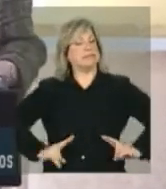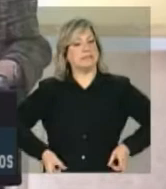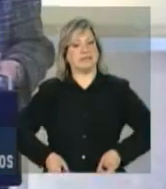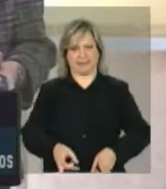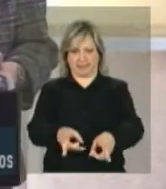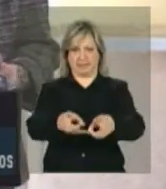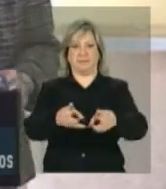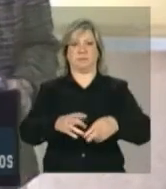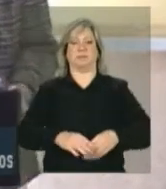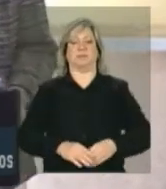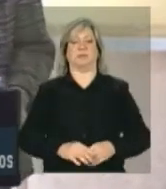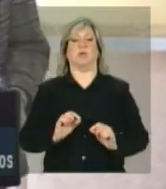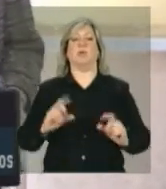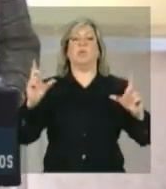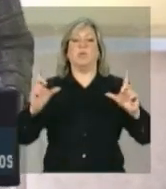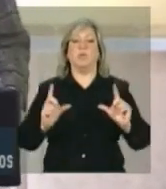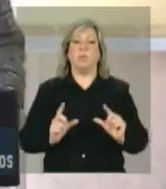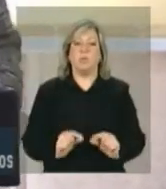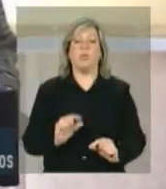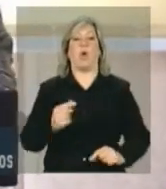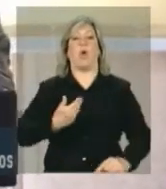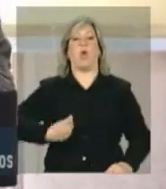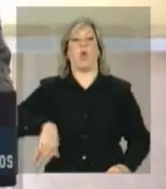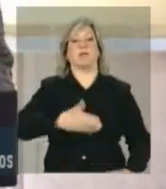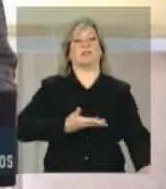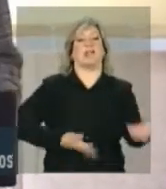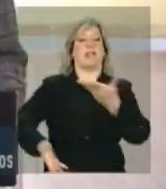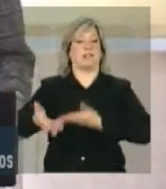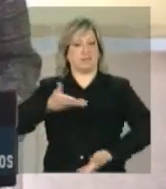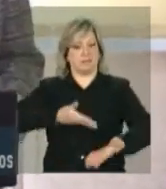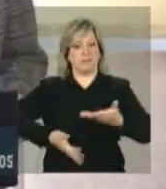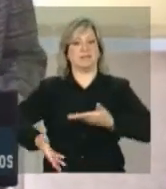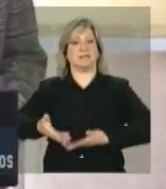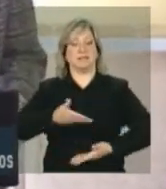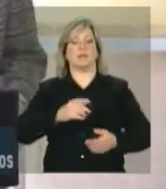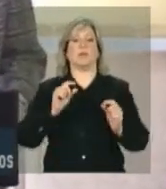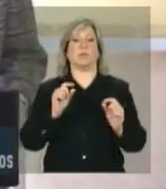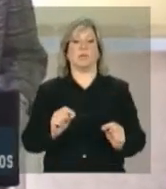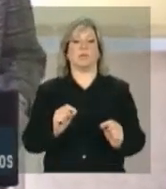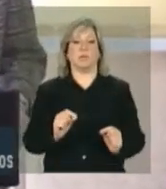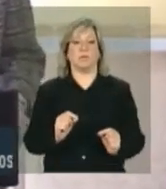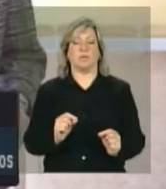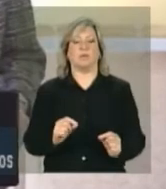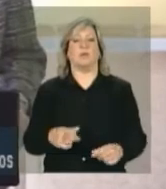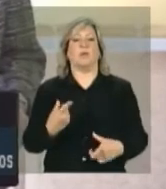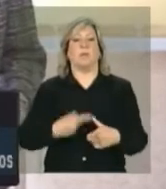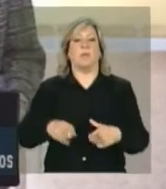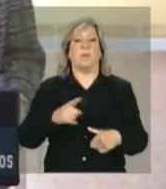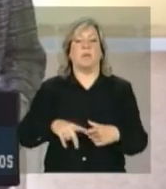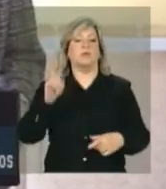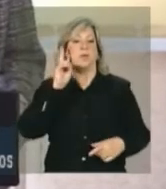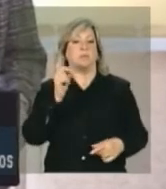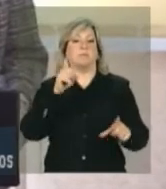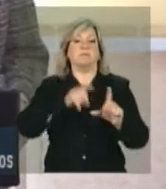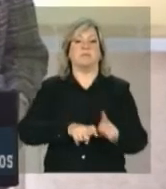diminuir a nossa relação de endividamento sobre o PIB.